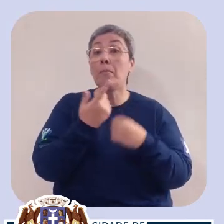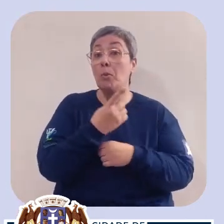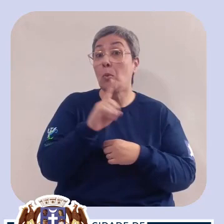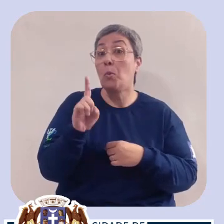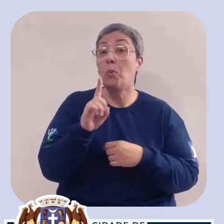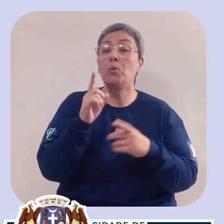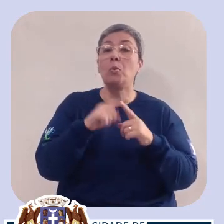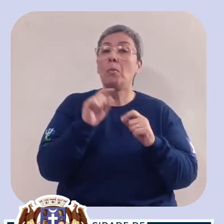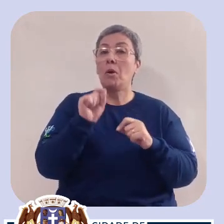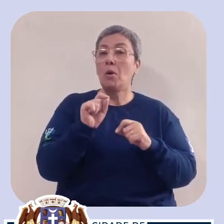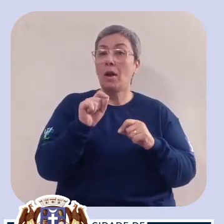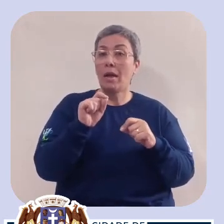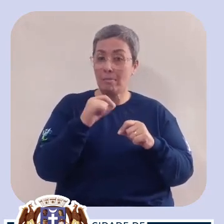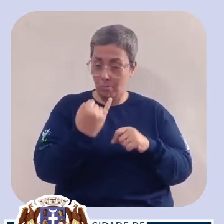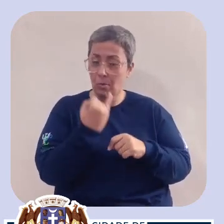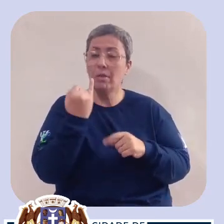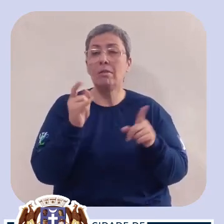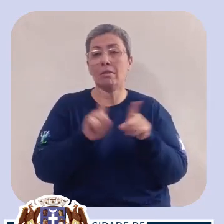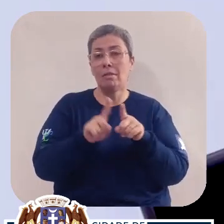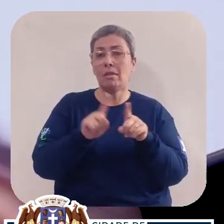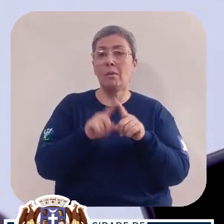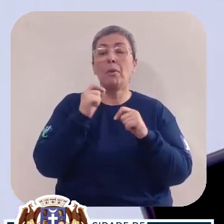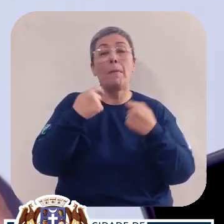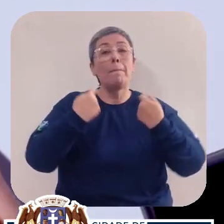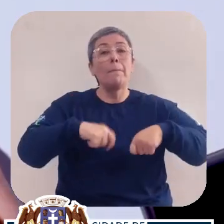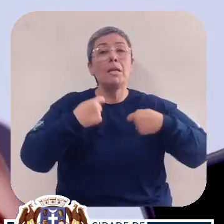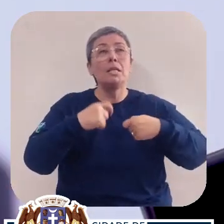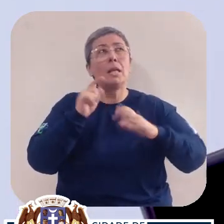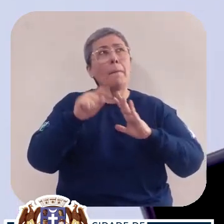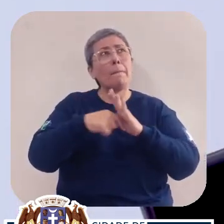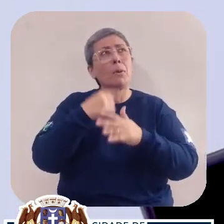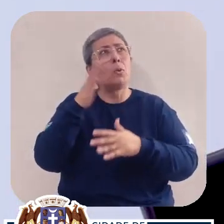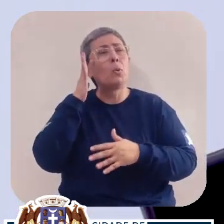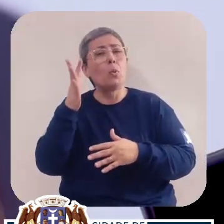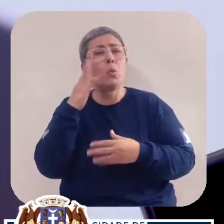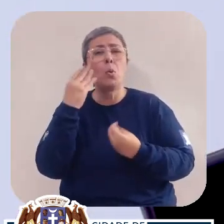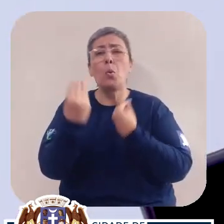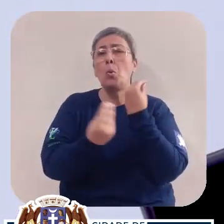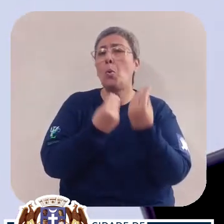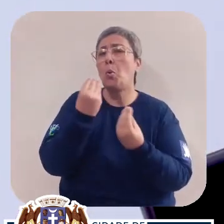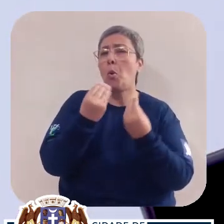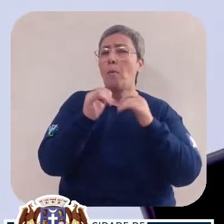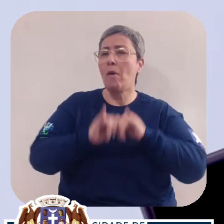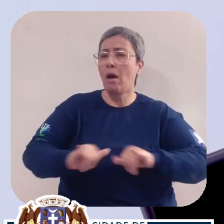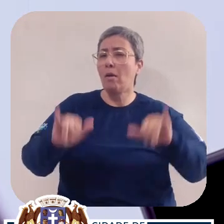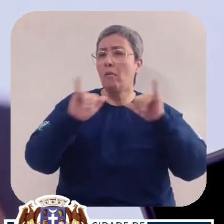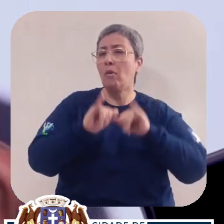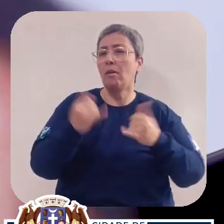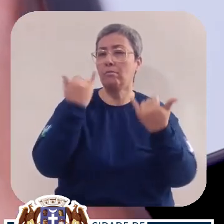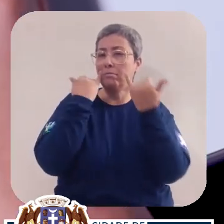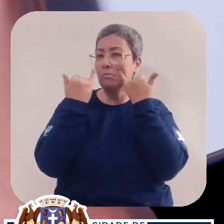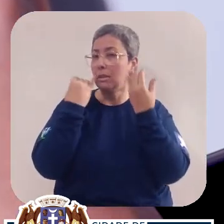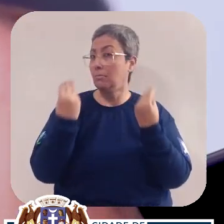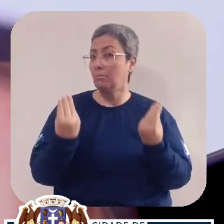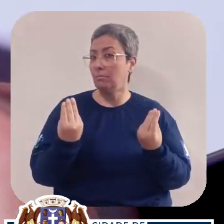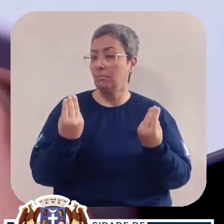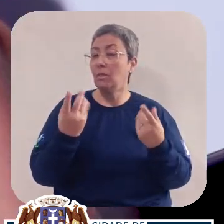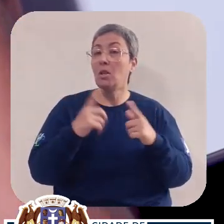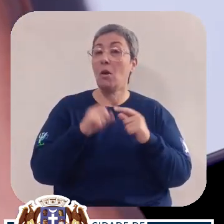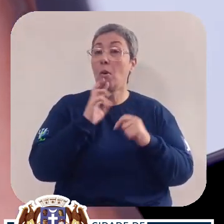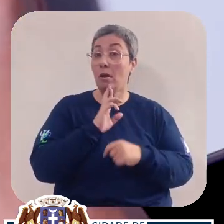E por último, mas não menos importante, devemos nos perguntar como vou divulgar a informação.